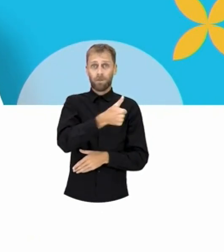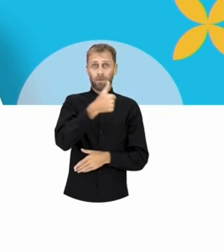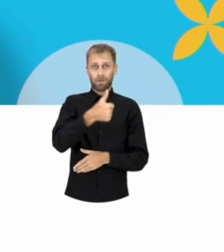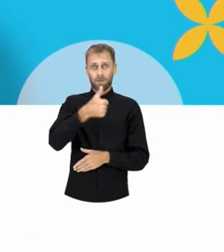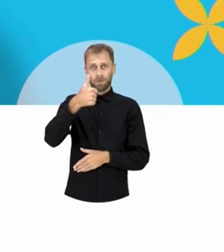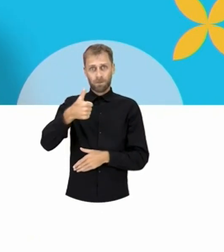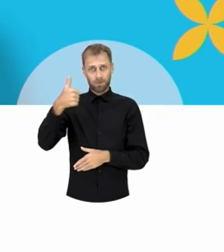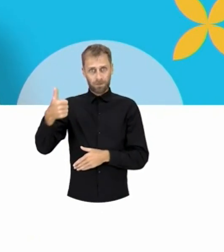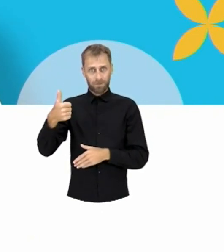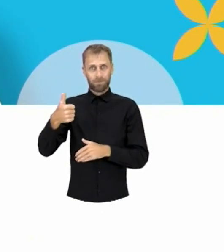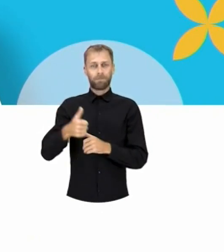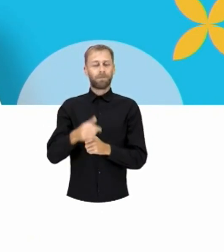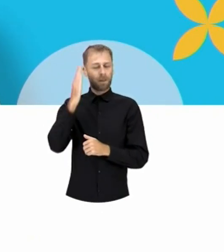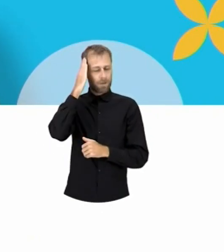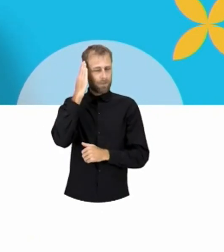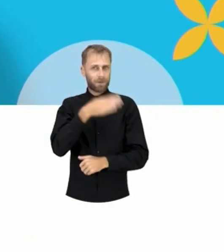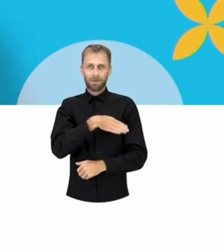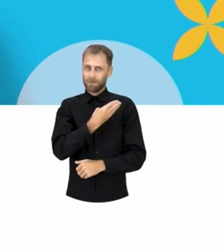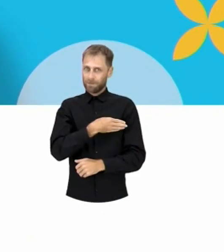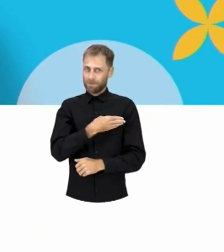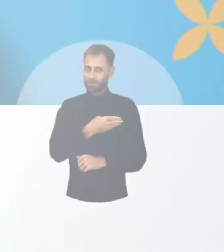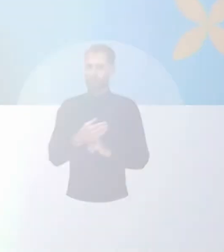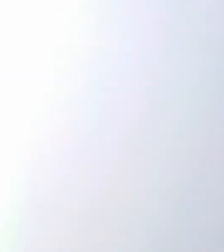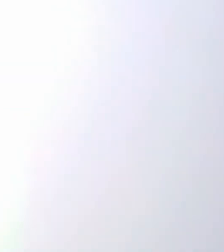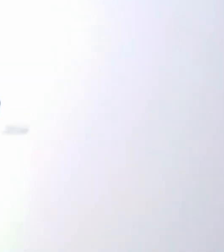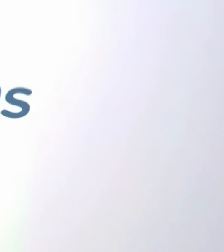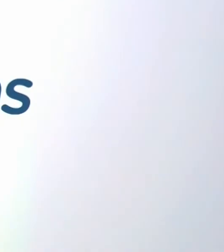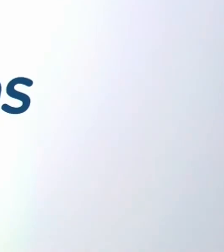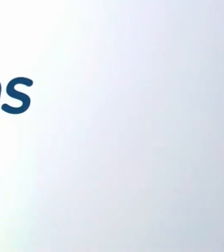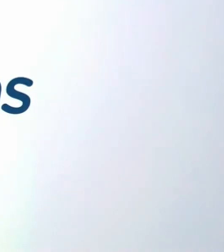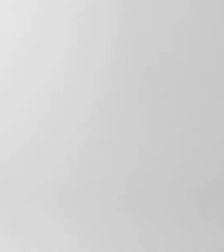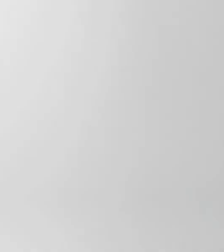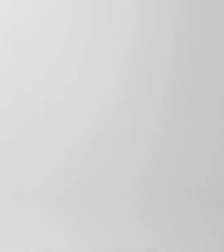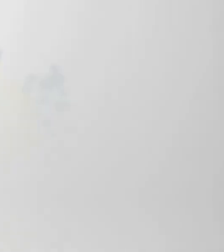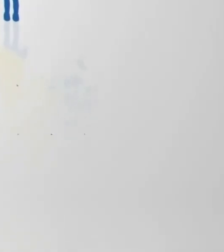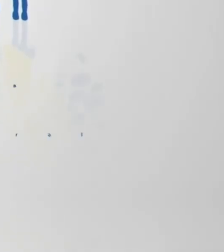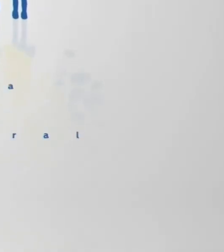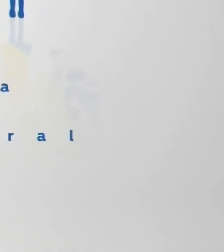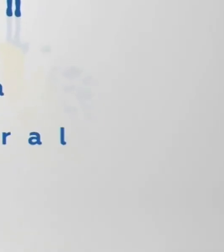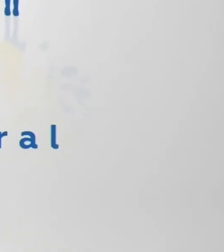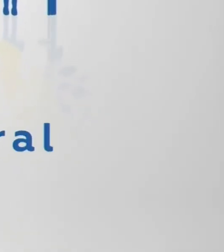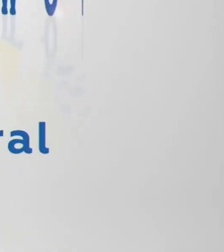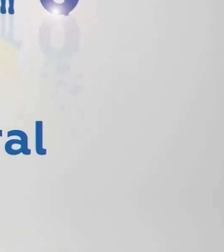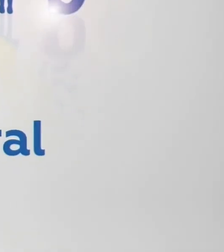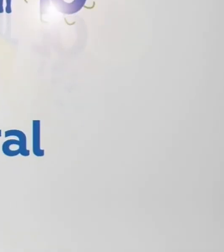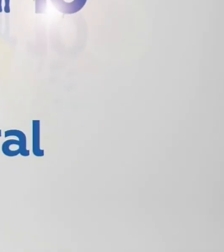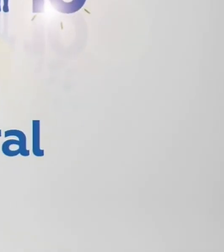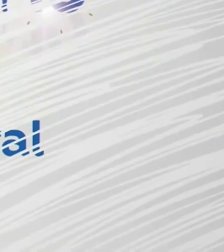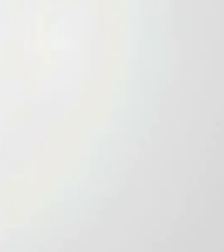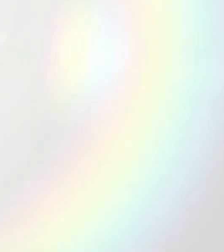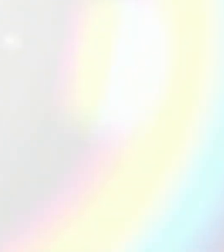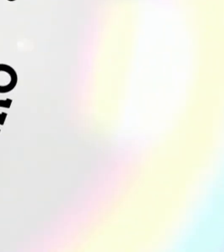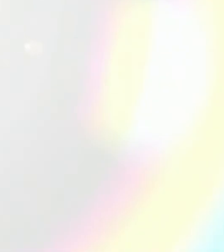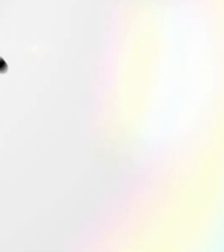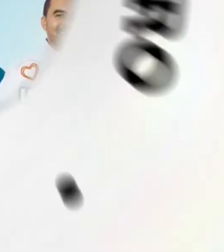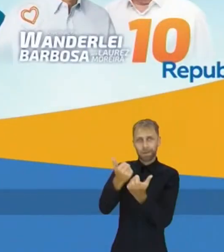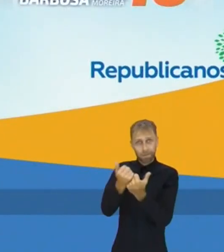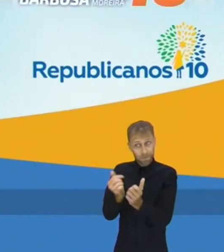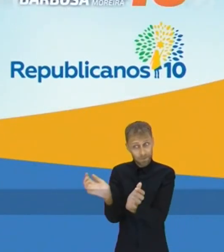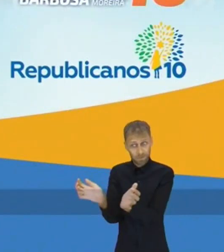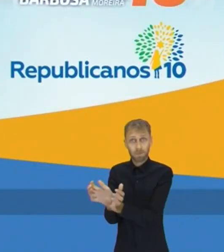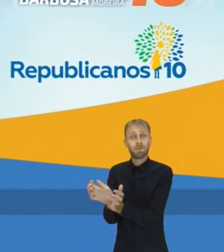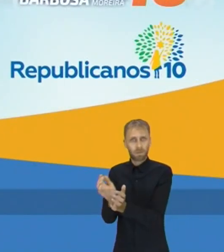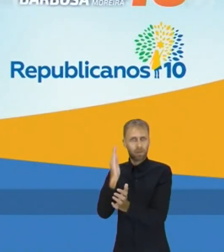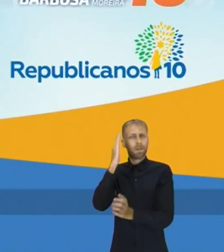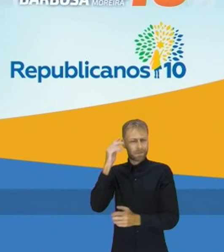É 11 e 11 Na cabeça e no coração Candidatos a deputado federal do republicano hoje Como representante de